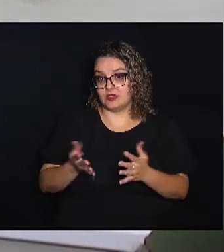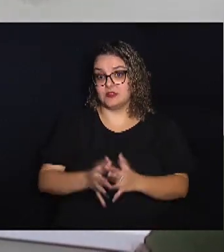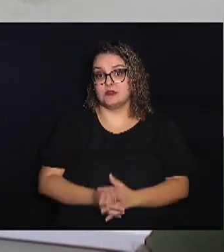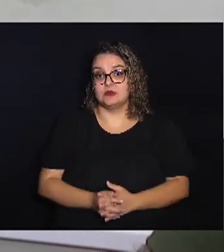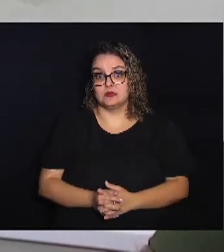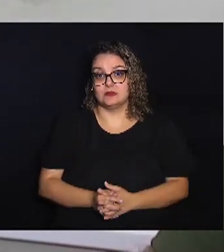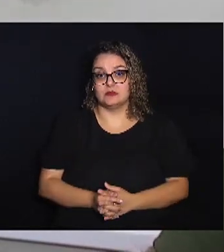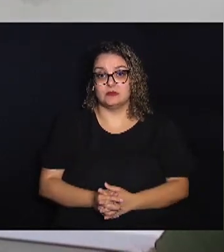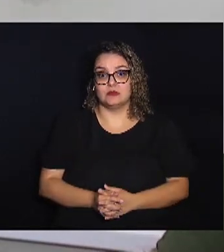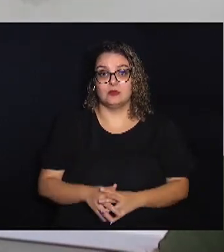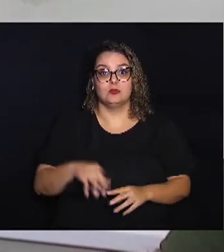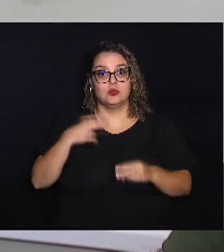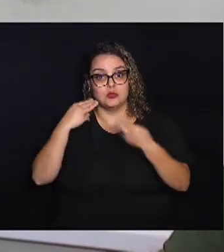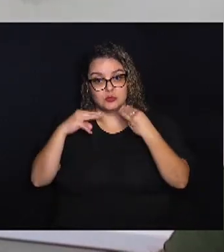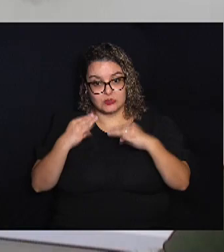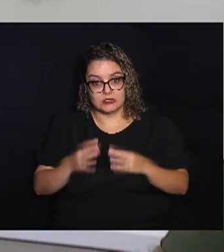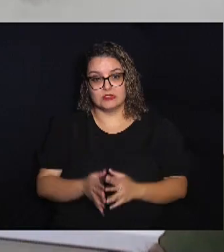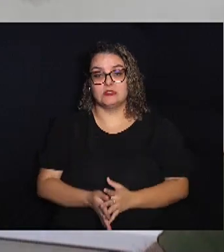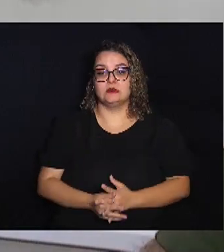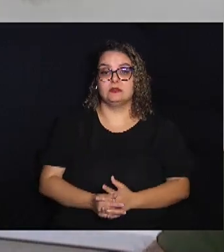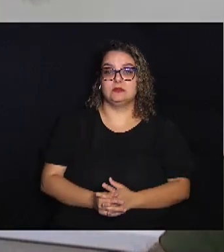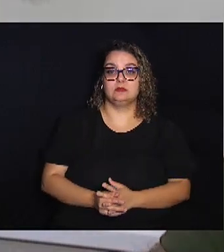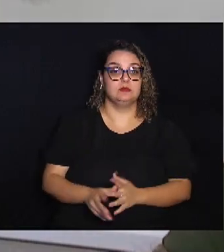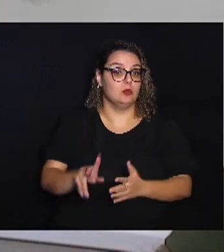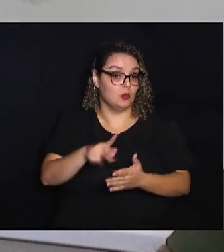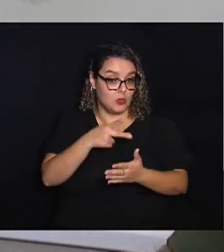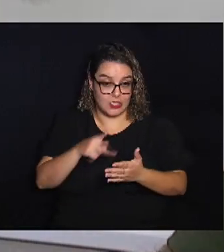Músicos Poetas